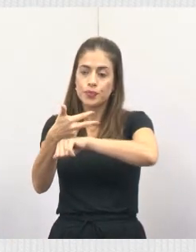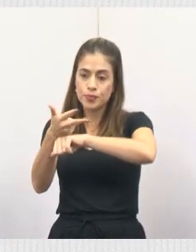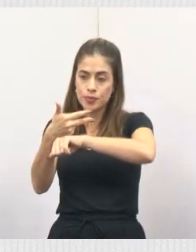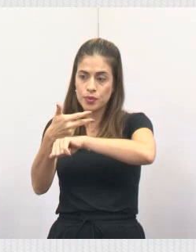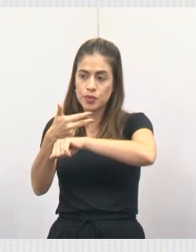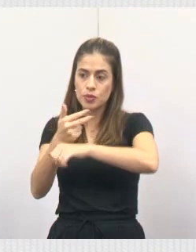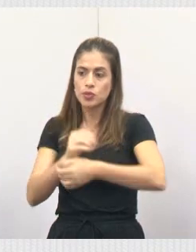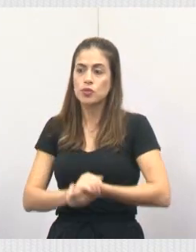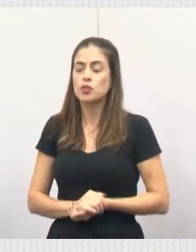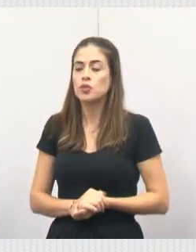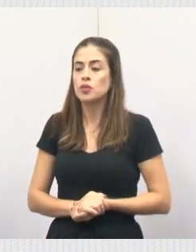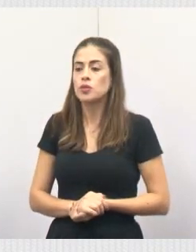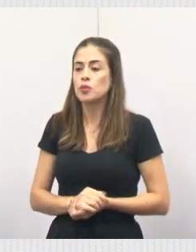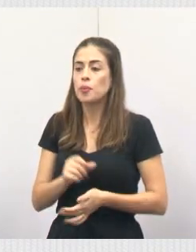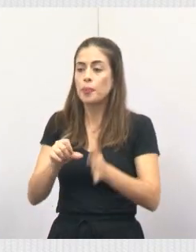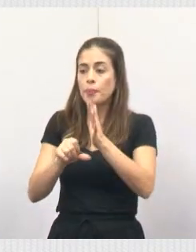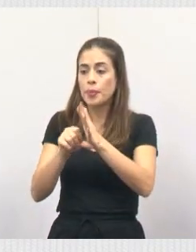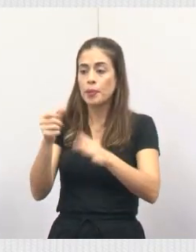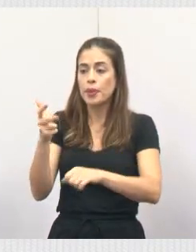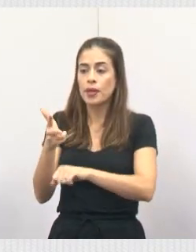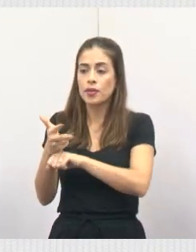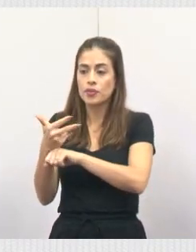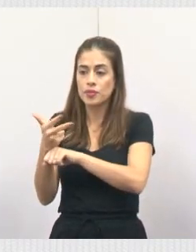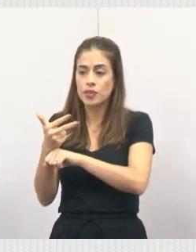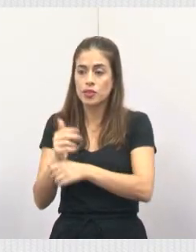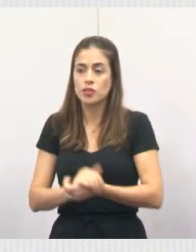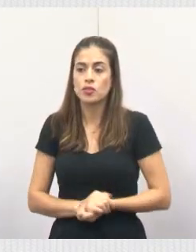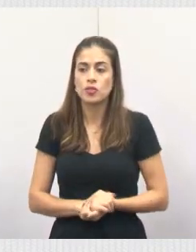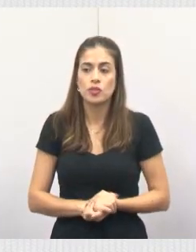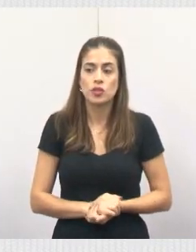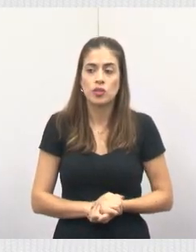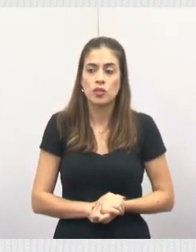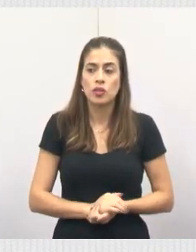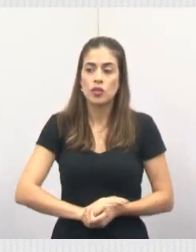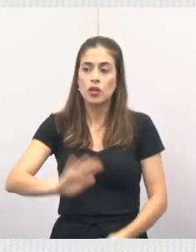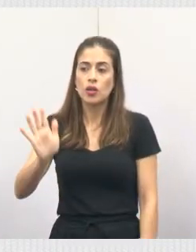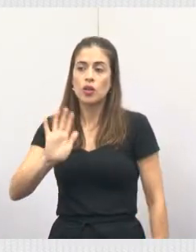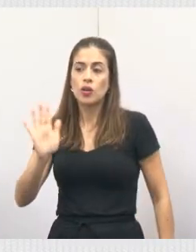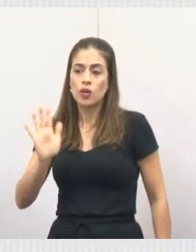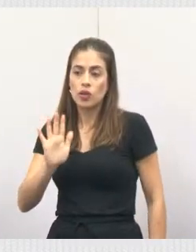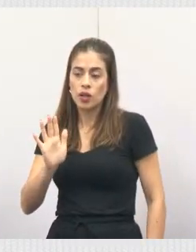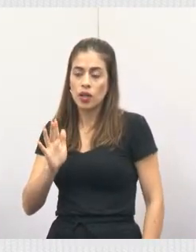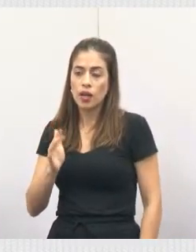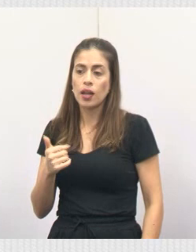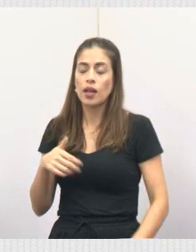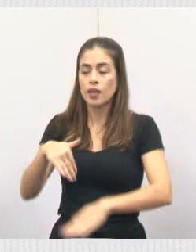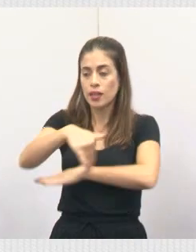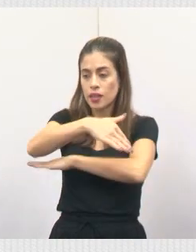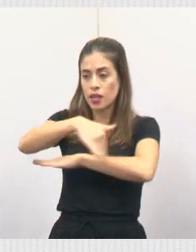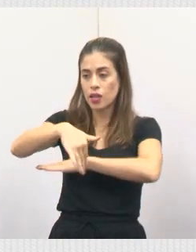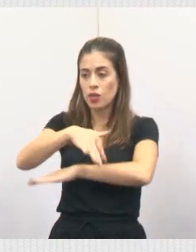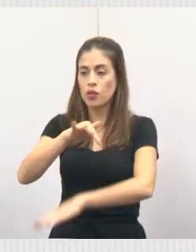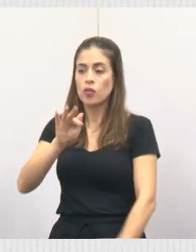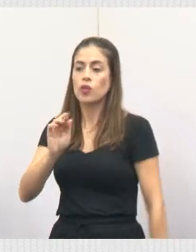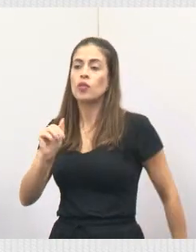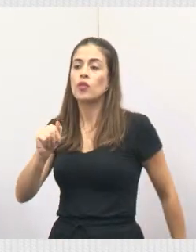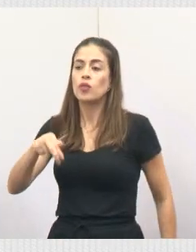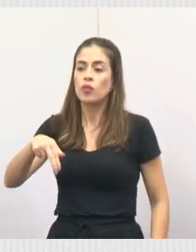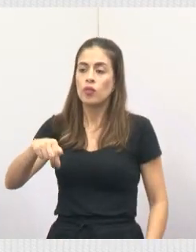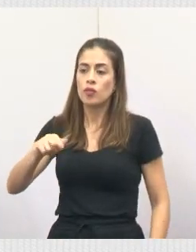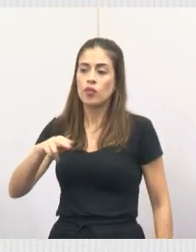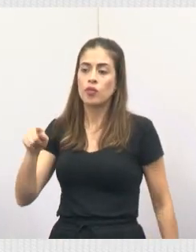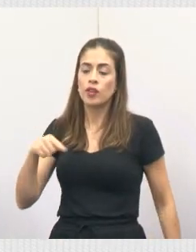Pode colocar o vídeo, o primeiro vídeo. Olá, estou aqui na rua Fran de Castro. Quando em